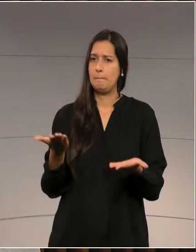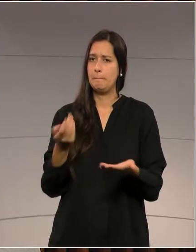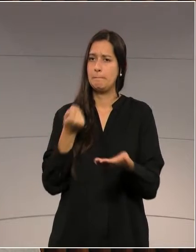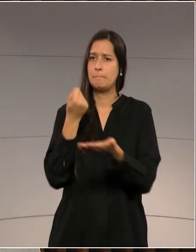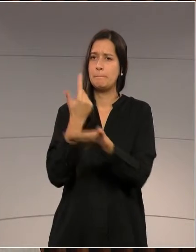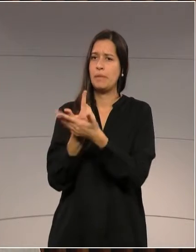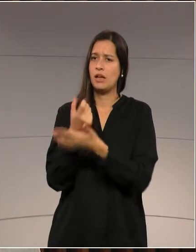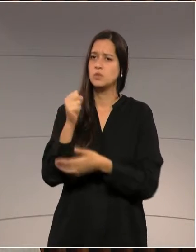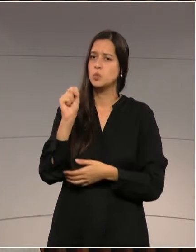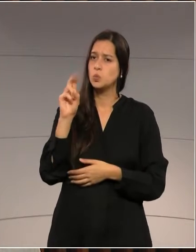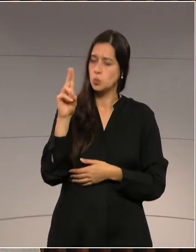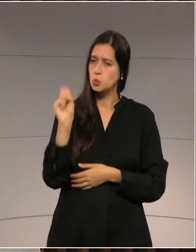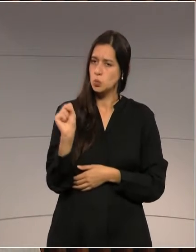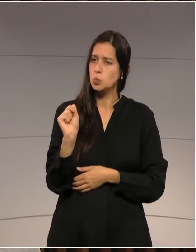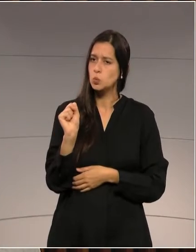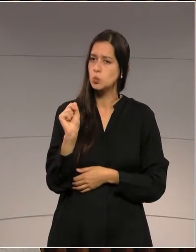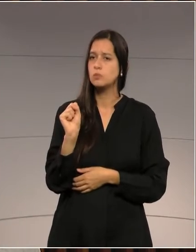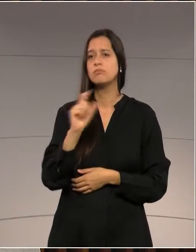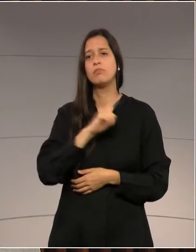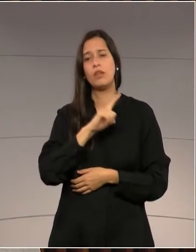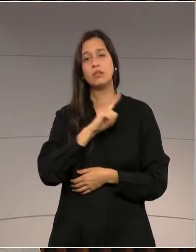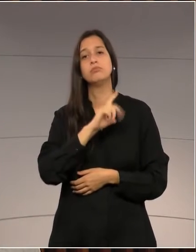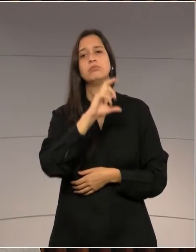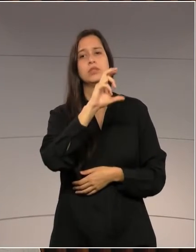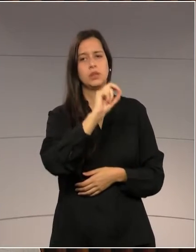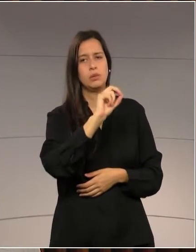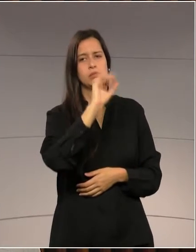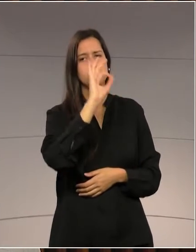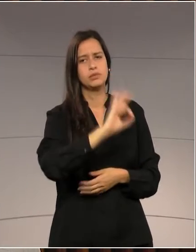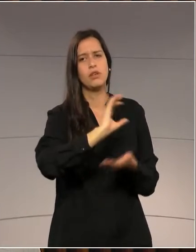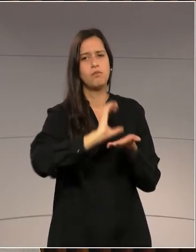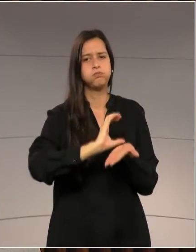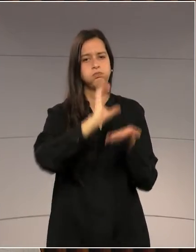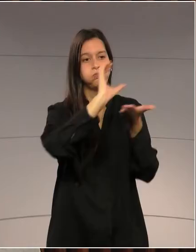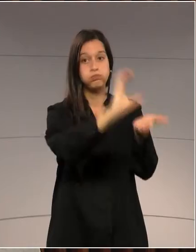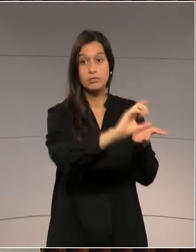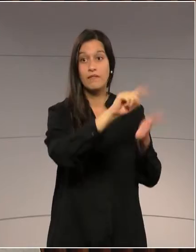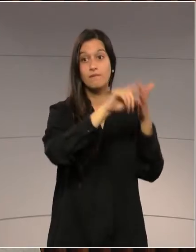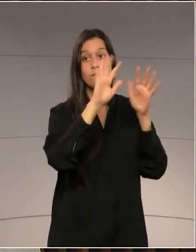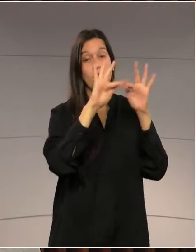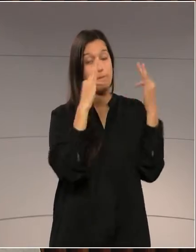5% é para Denatran, para produzir políticas de prevenção e promoção à saúde.